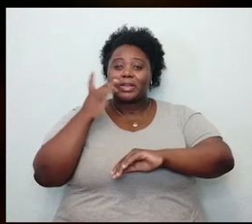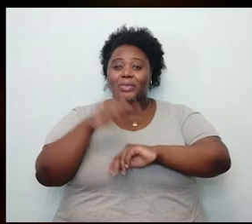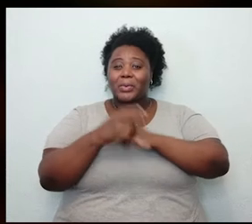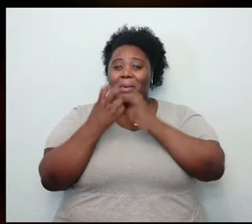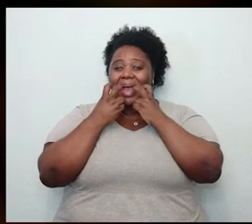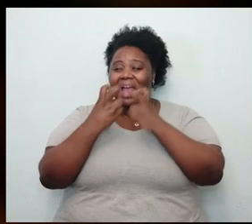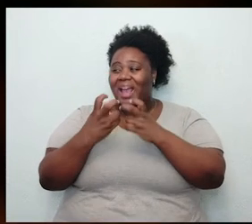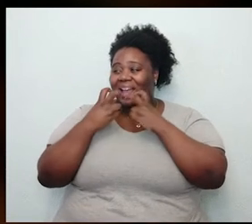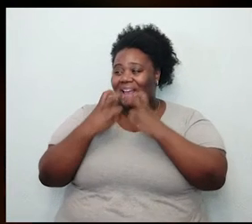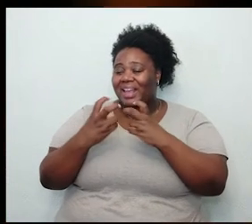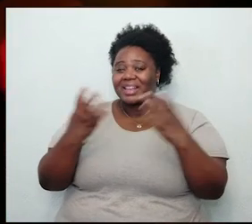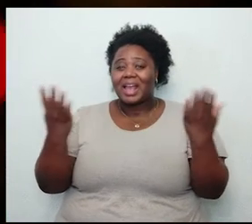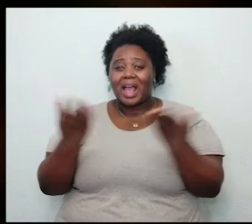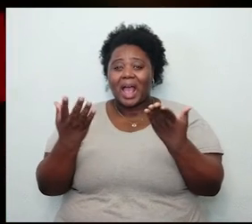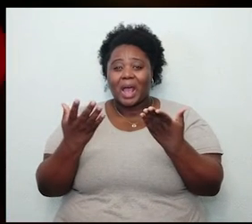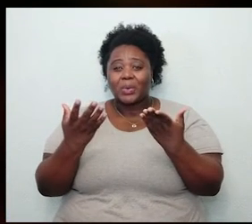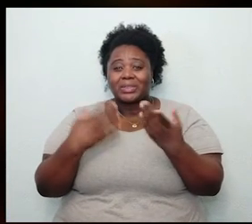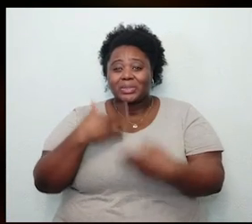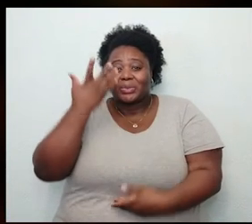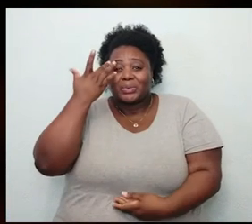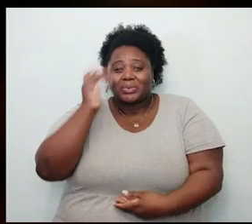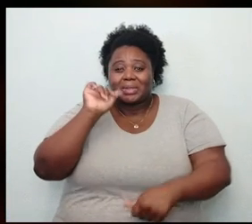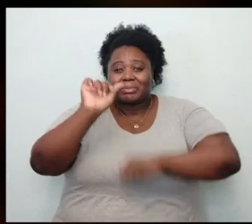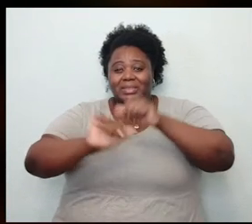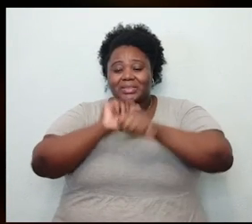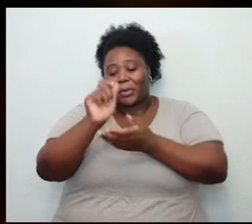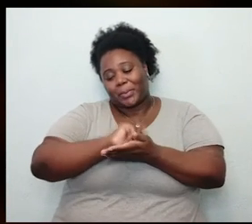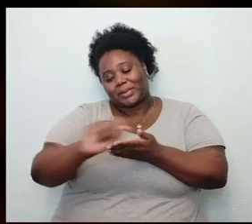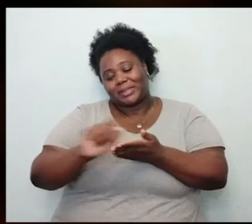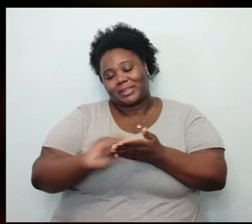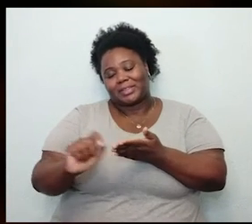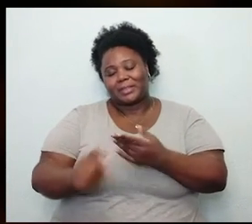grita, que agora, transtornado, transforma em escrita.